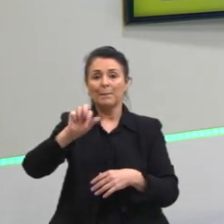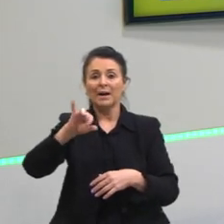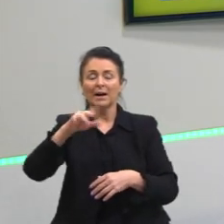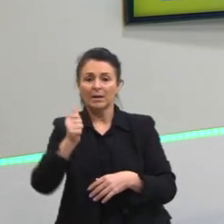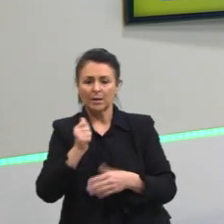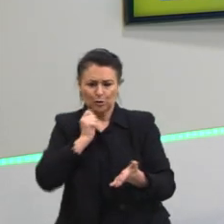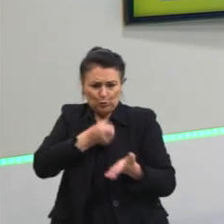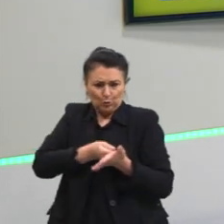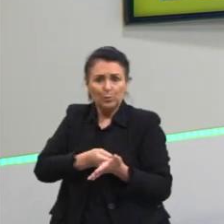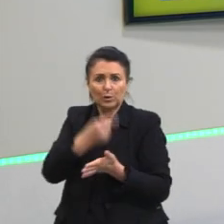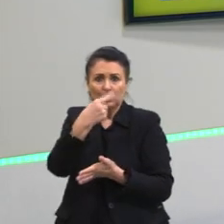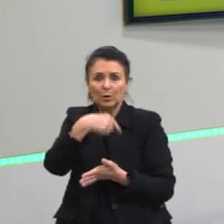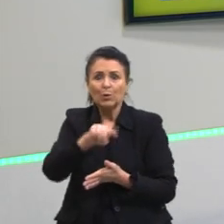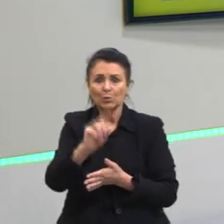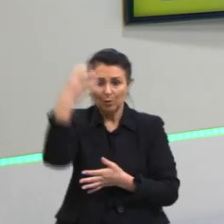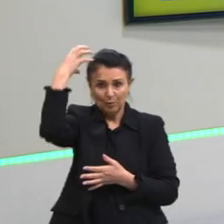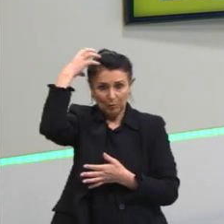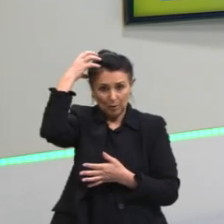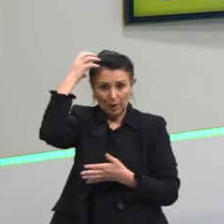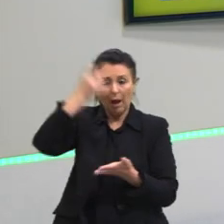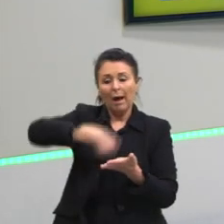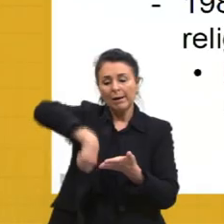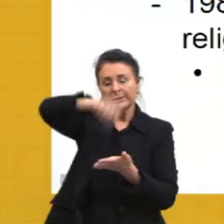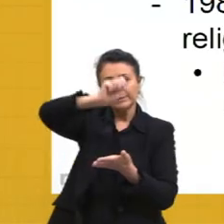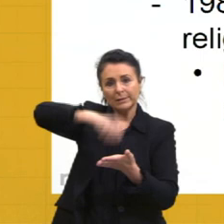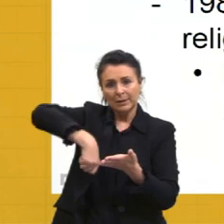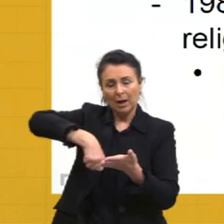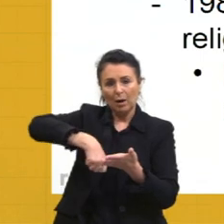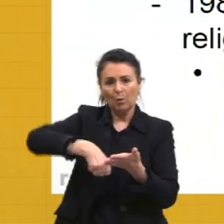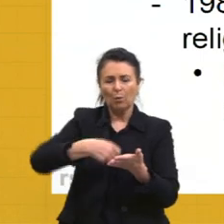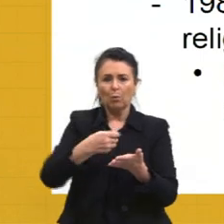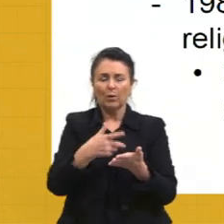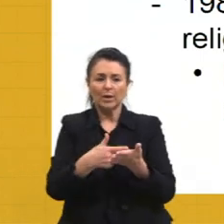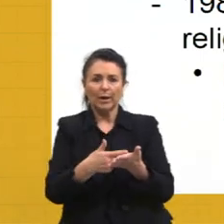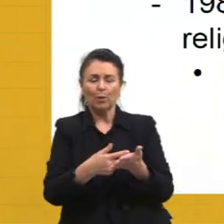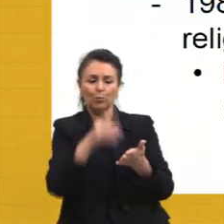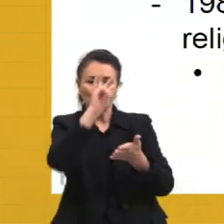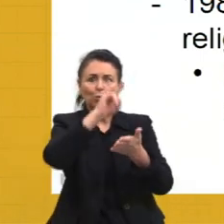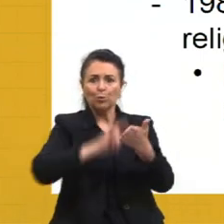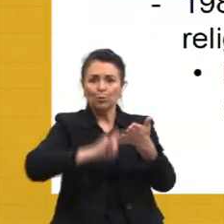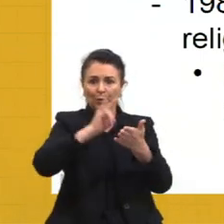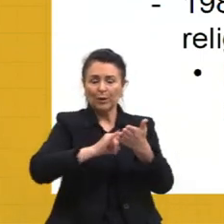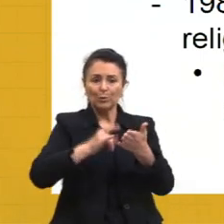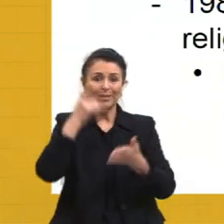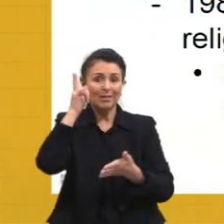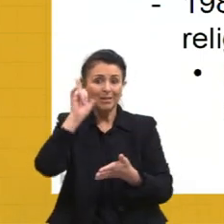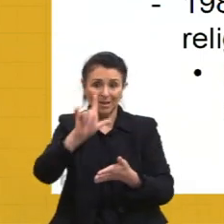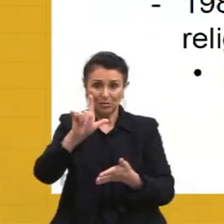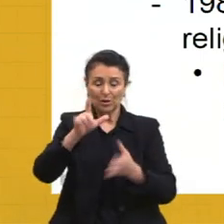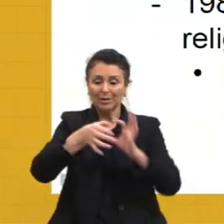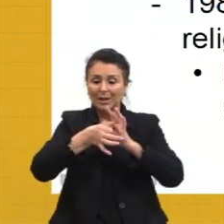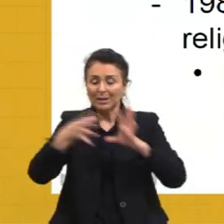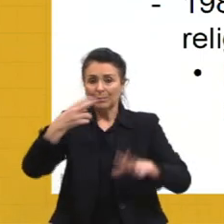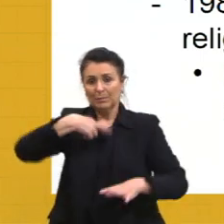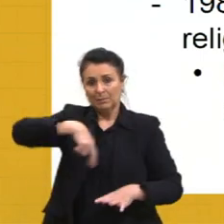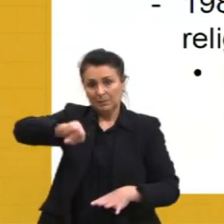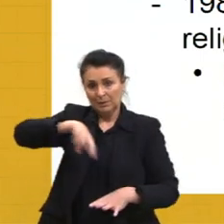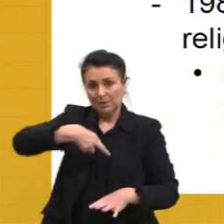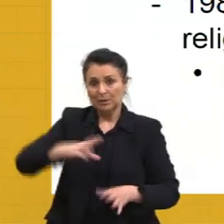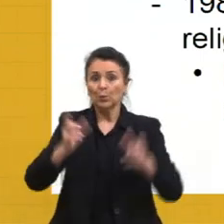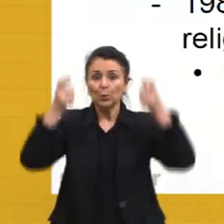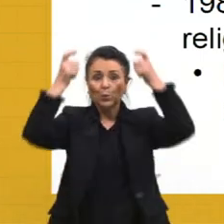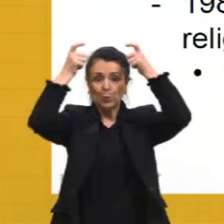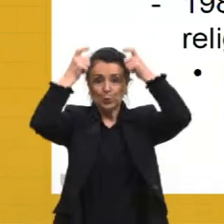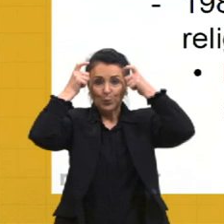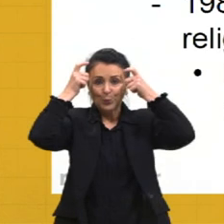novos monarcas, então, a assinarem a Bill of Rights, a garantir uma liberdade religiosa, e, na prática, os nobres instituem